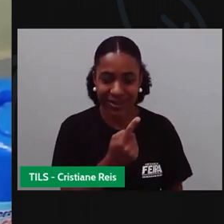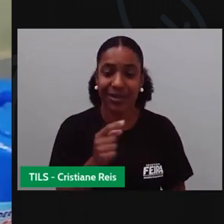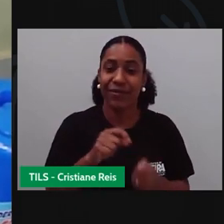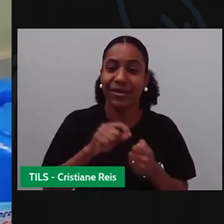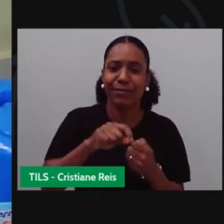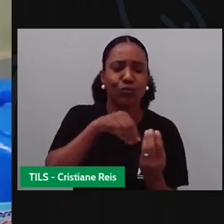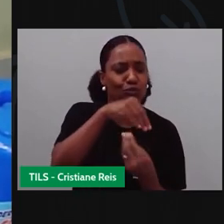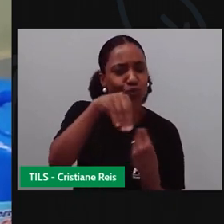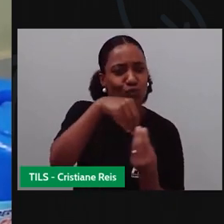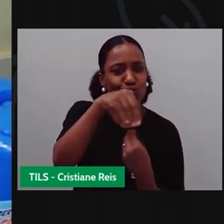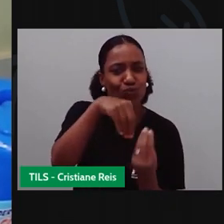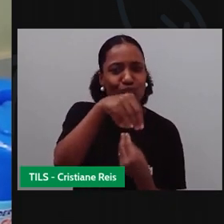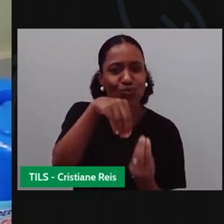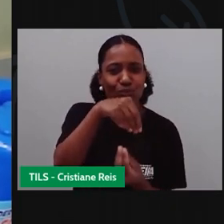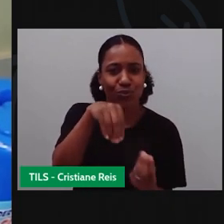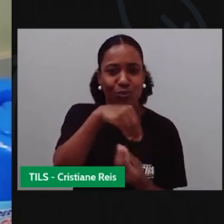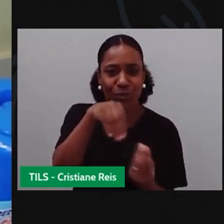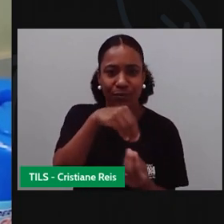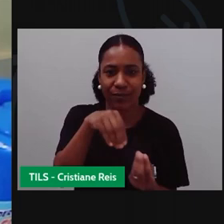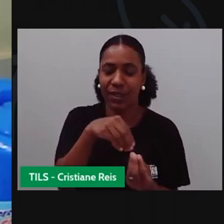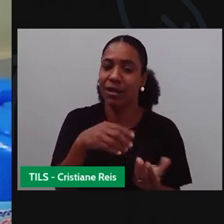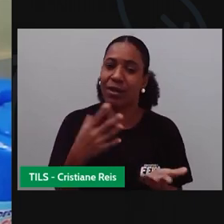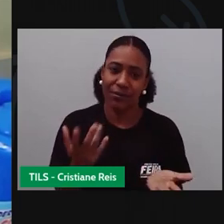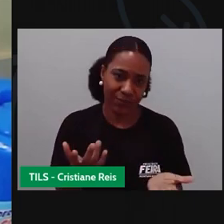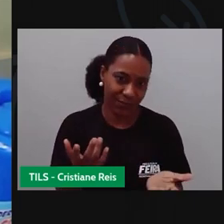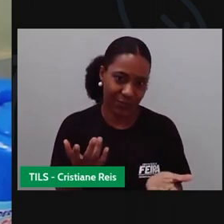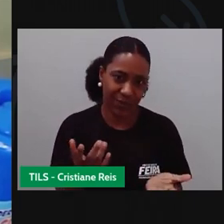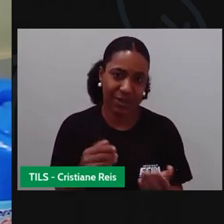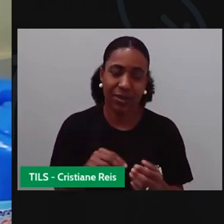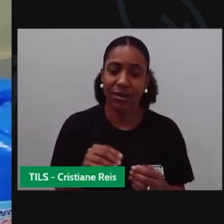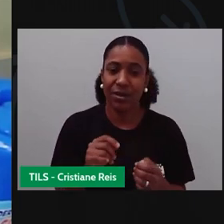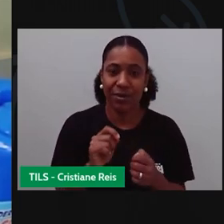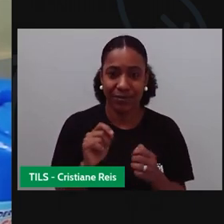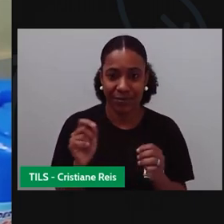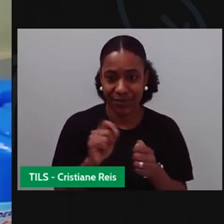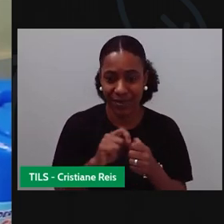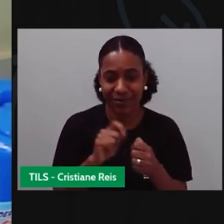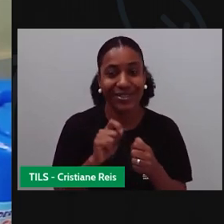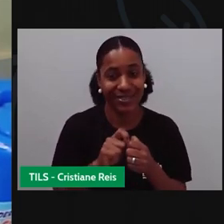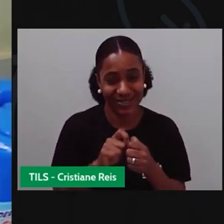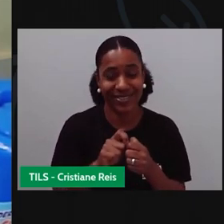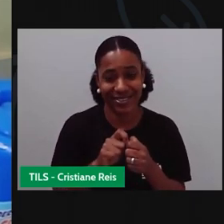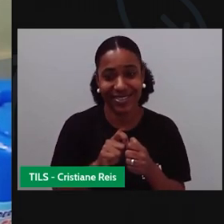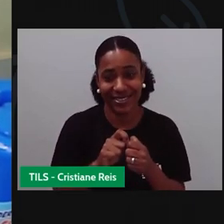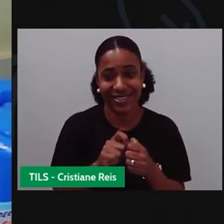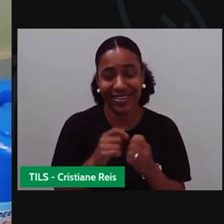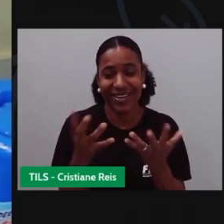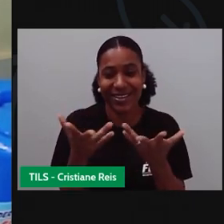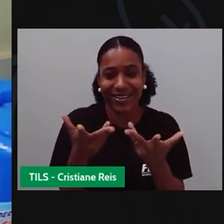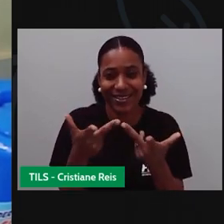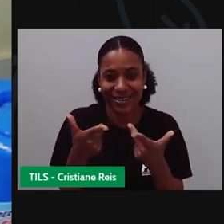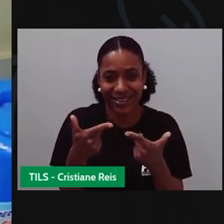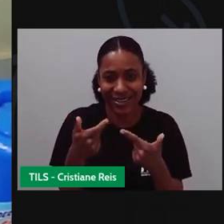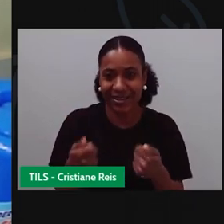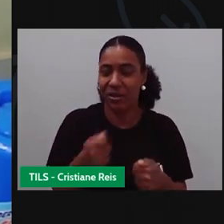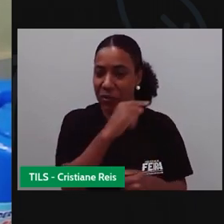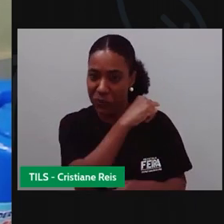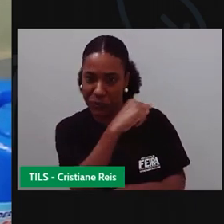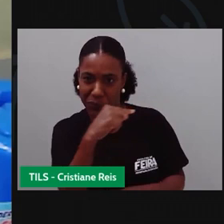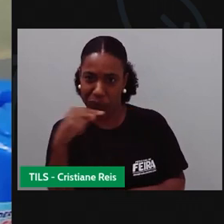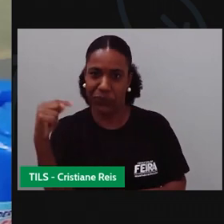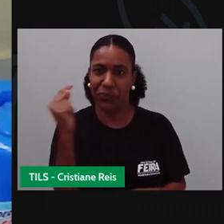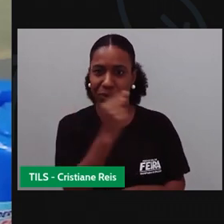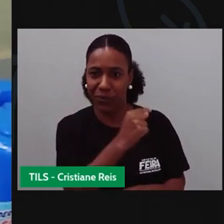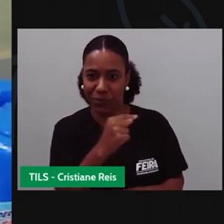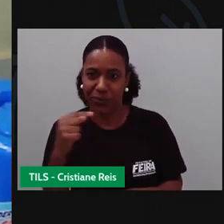aqui. Obviamente, a Pró não vai, não tem domínio pra isso e não vai respeitar, né? A colocação das faixas e tudo